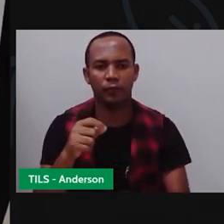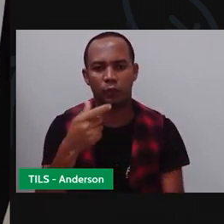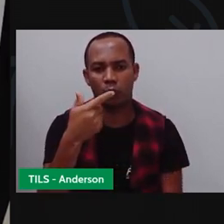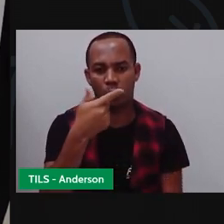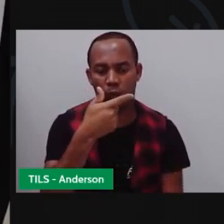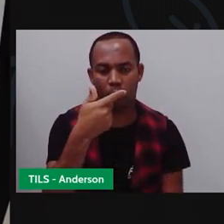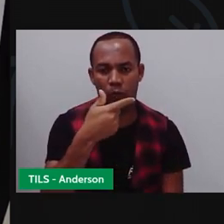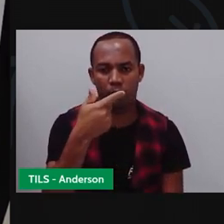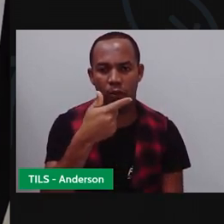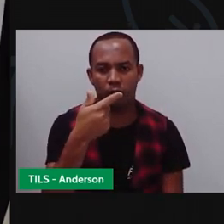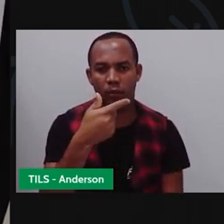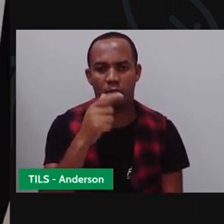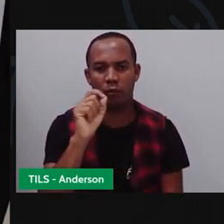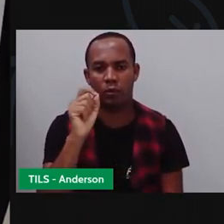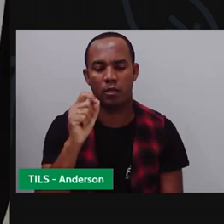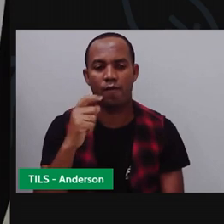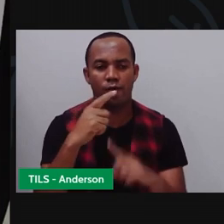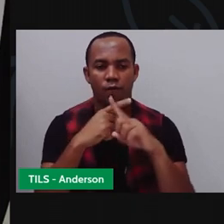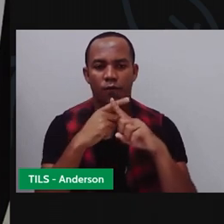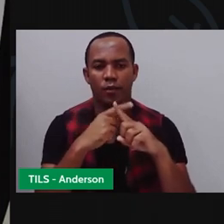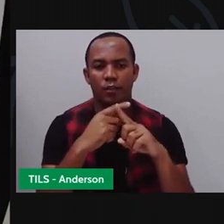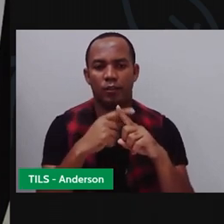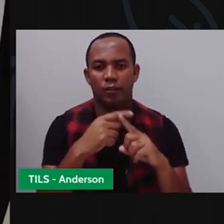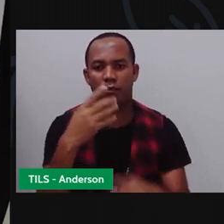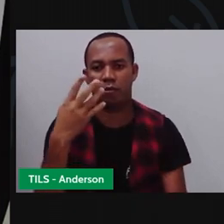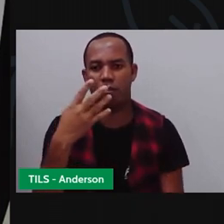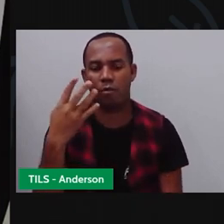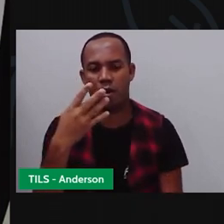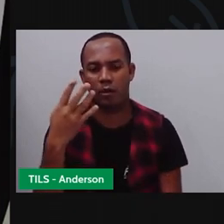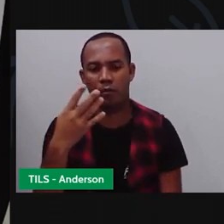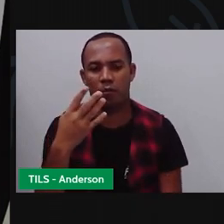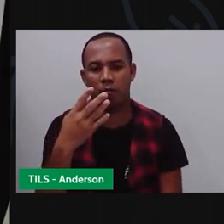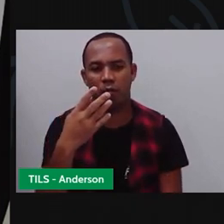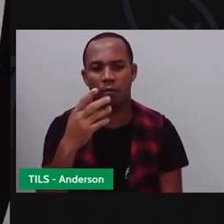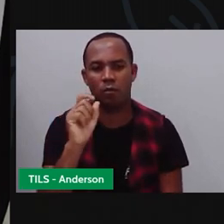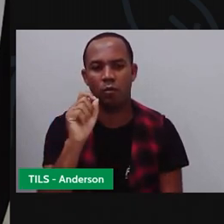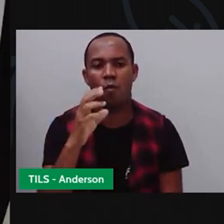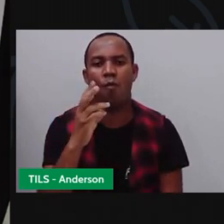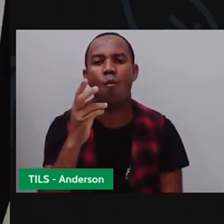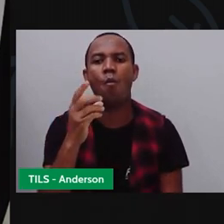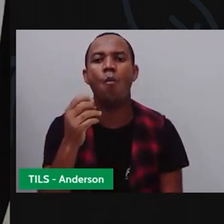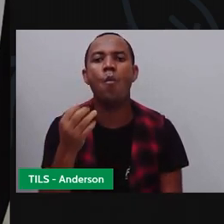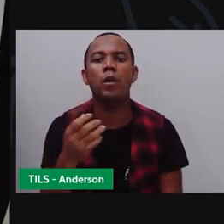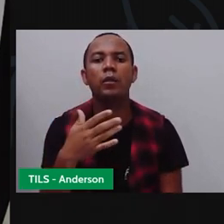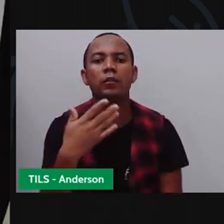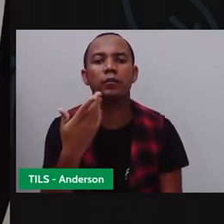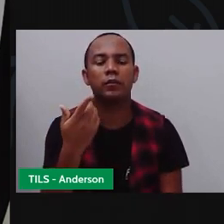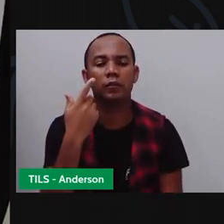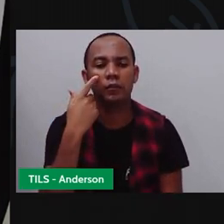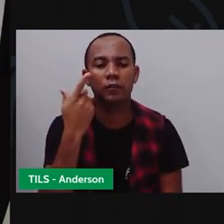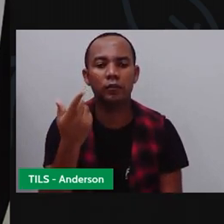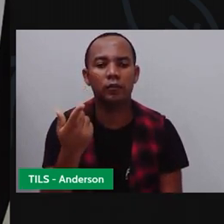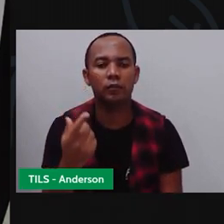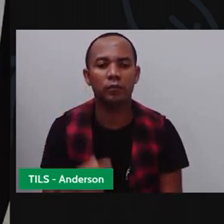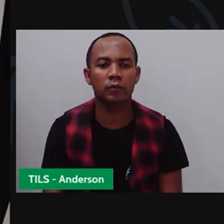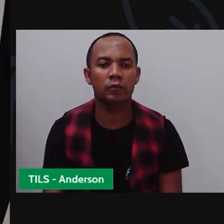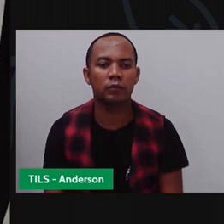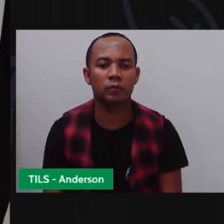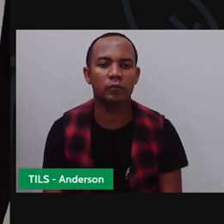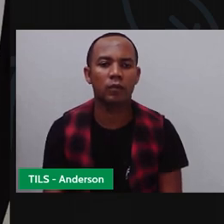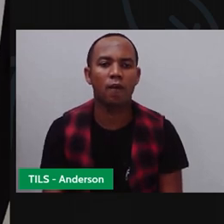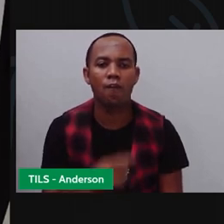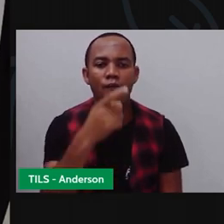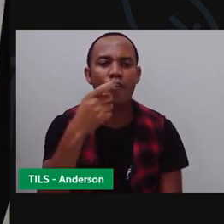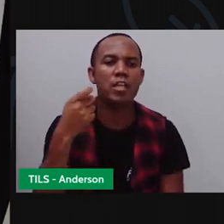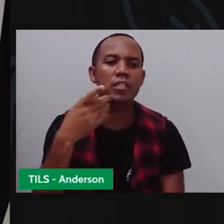Dois. Porque eu tenho dois aqui. Vezes quatro. Porque aparece quantas vezes? Olha. Vezes. Então, dois